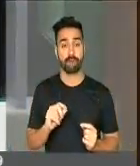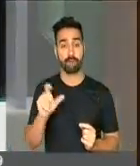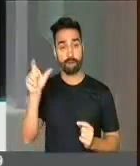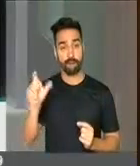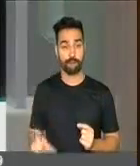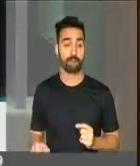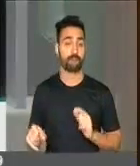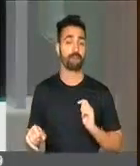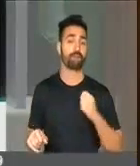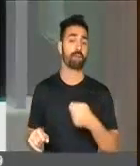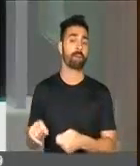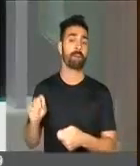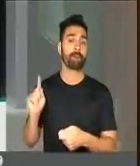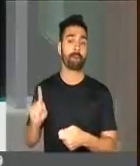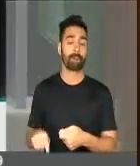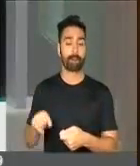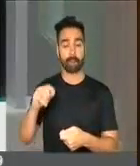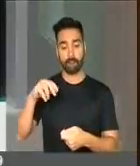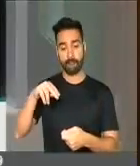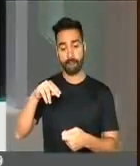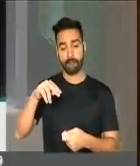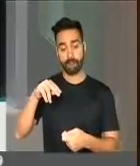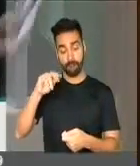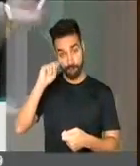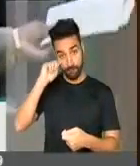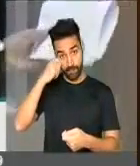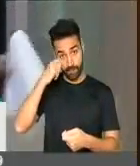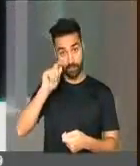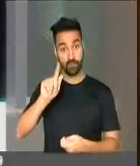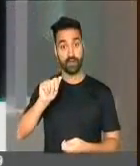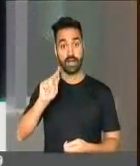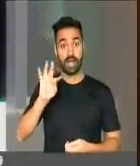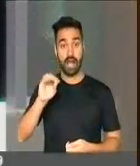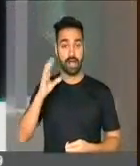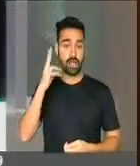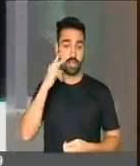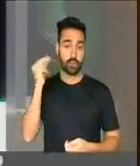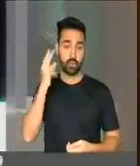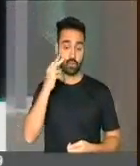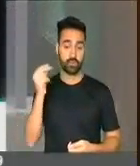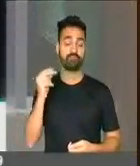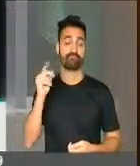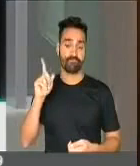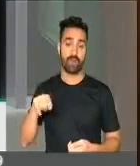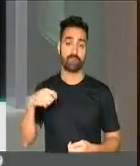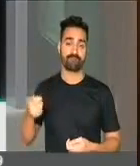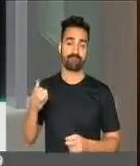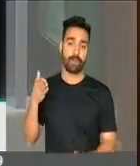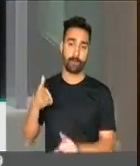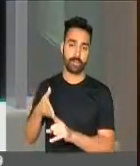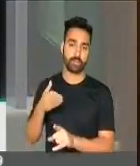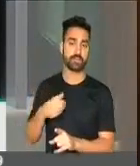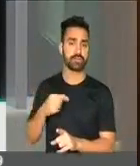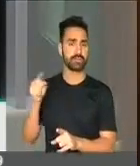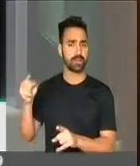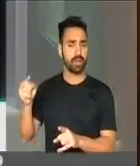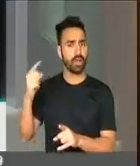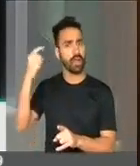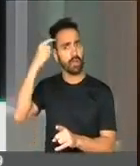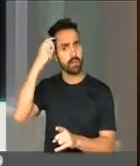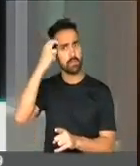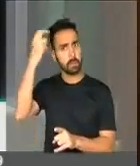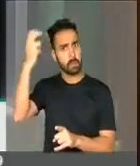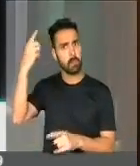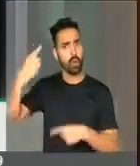chamamos de um negro gato. Porque tudo isso ele representava por sua cabeça política,